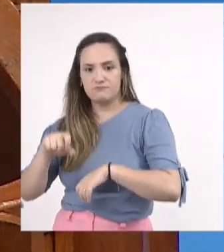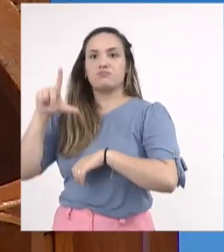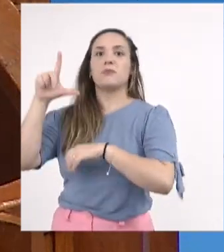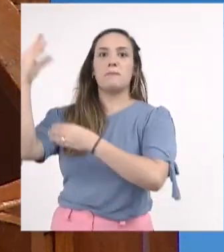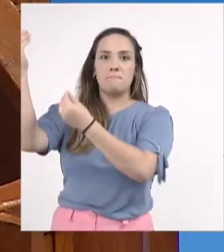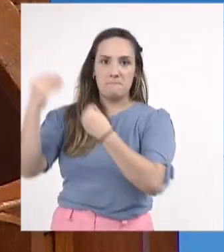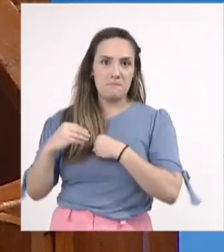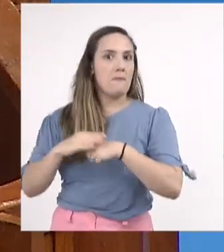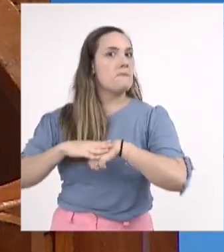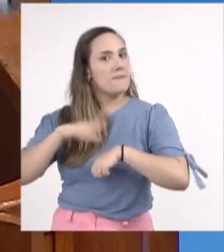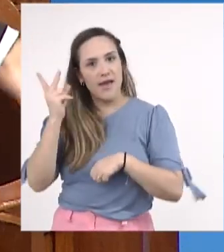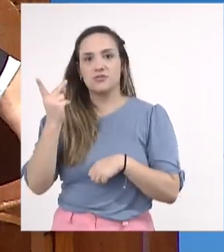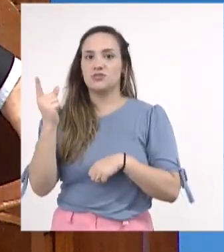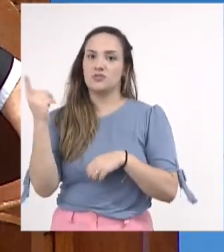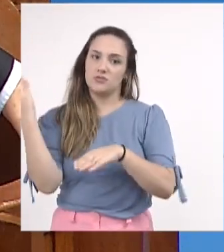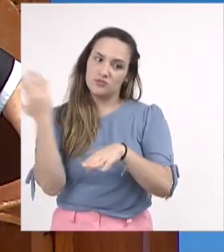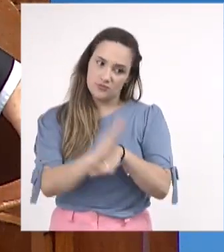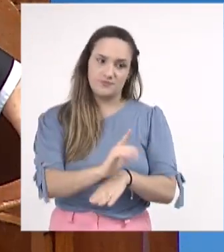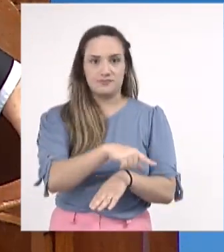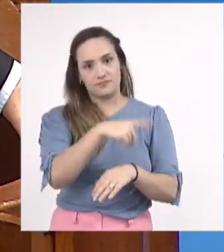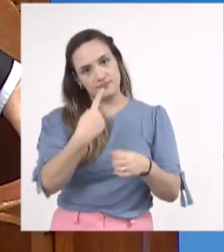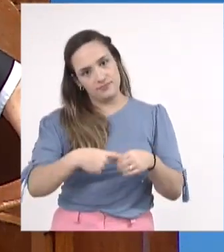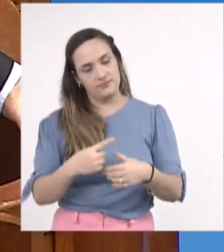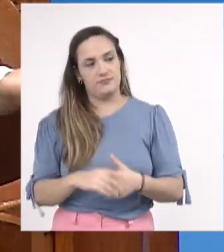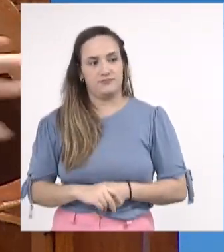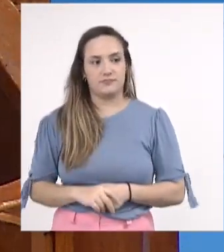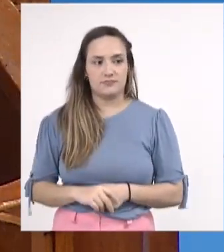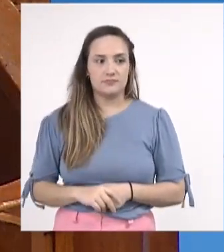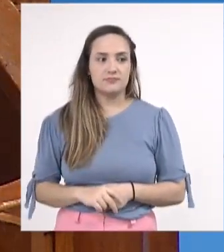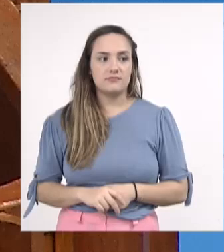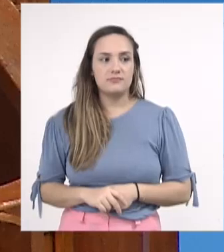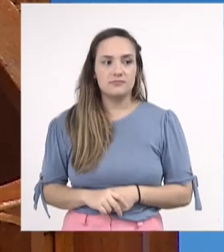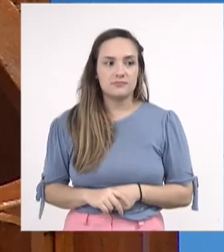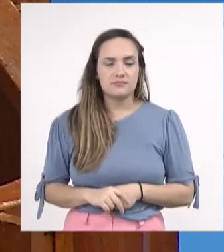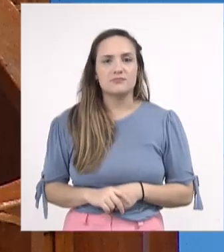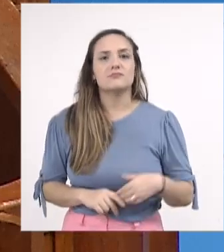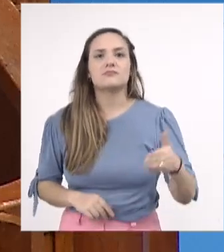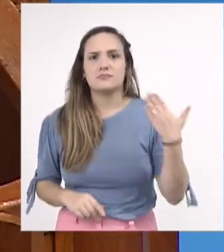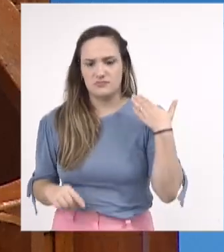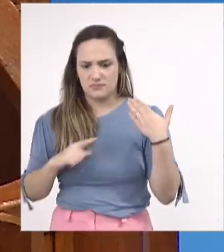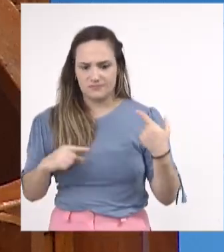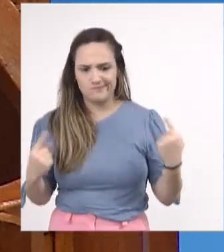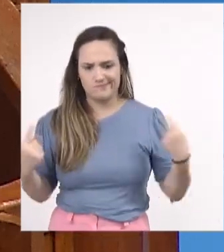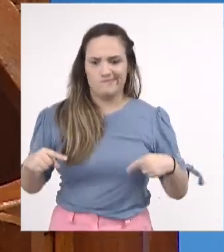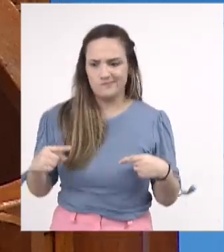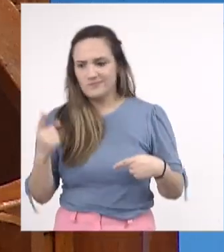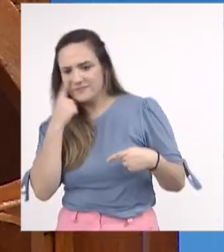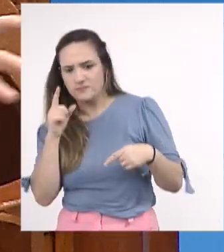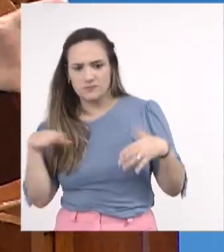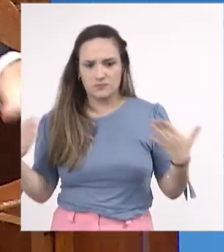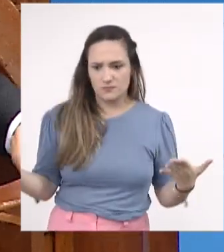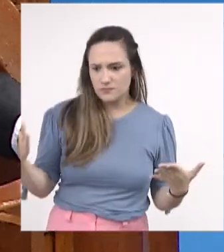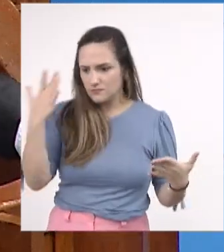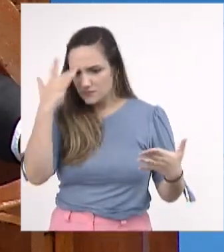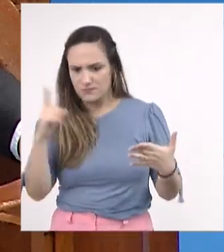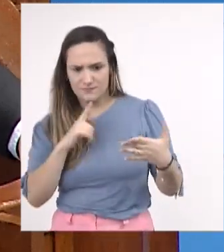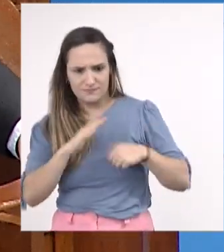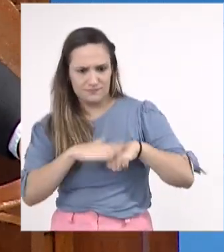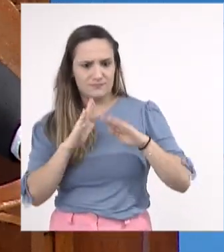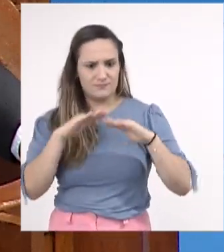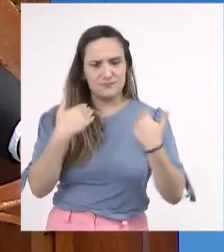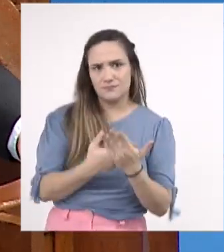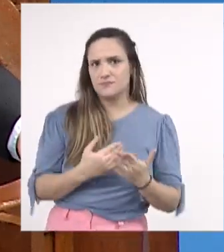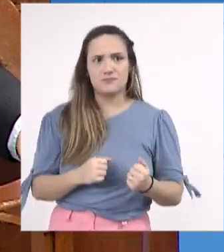Fundef, só para o ensino fundamental, que havia uma competição até, tinha escola que